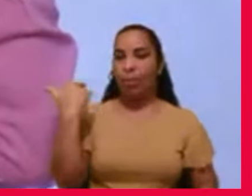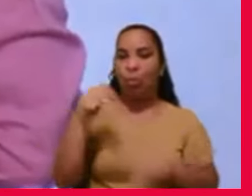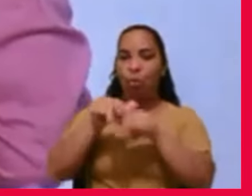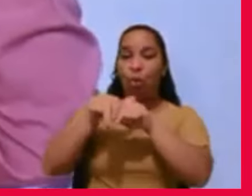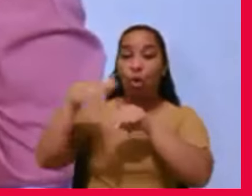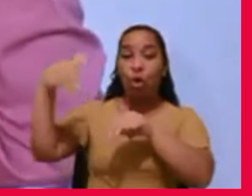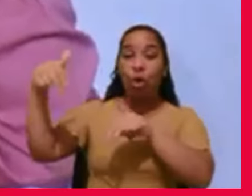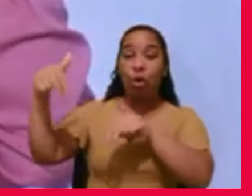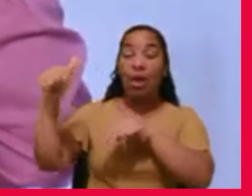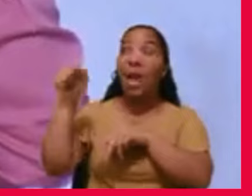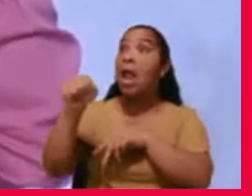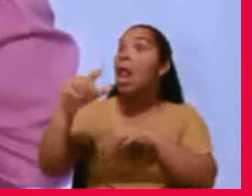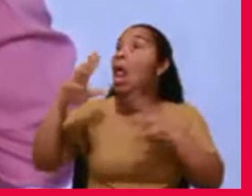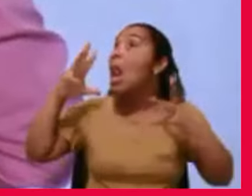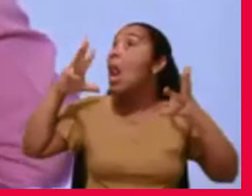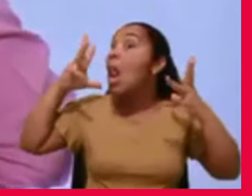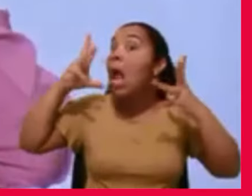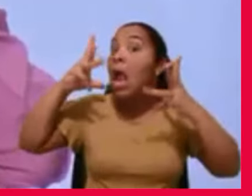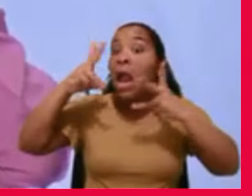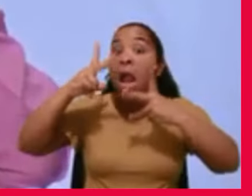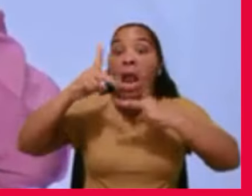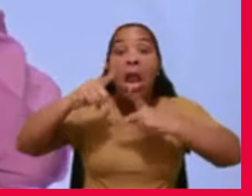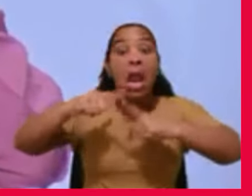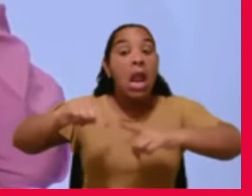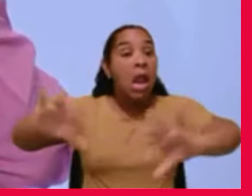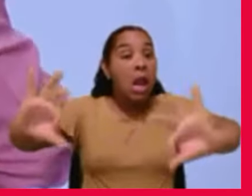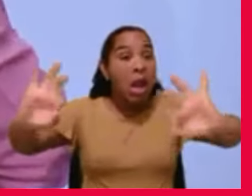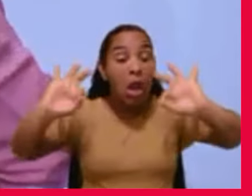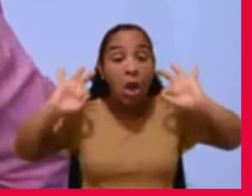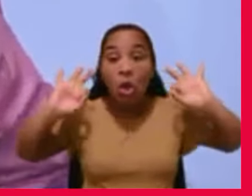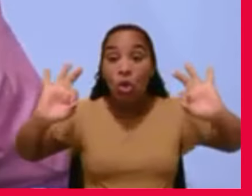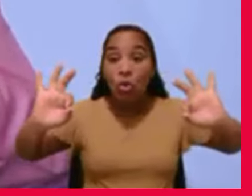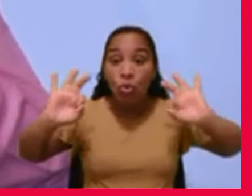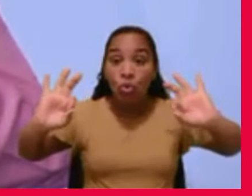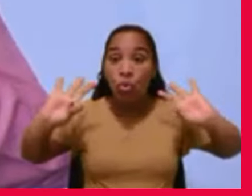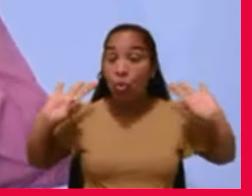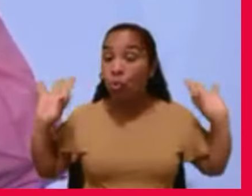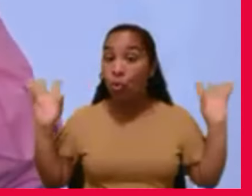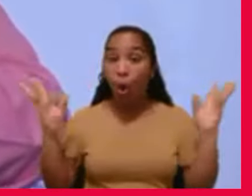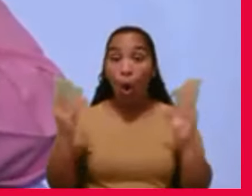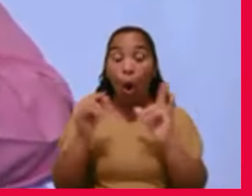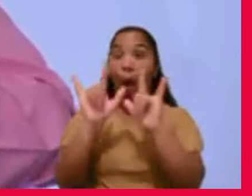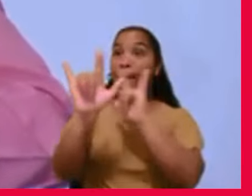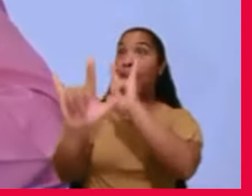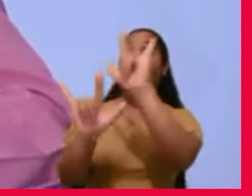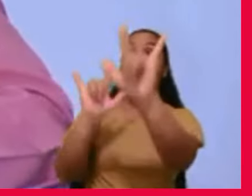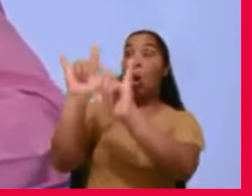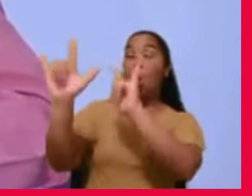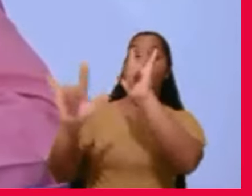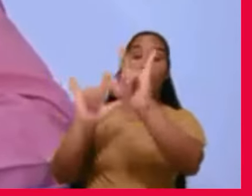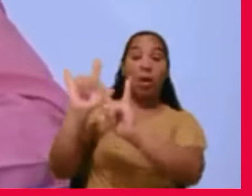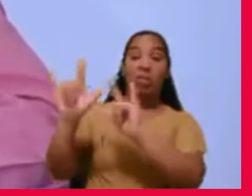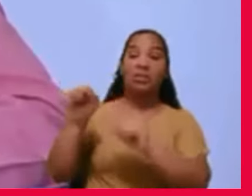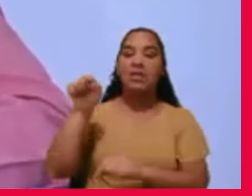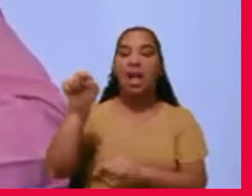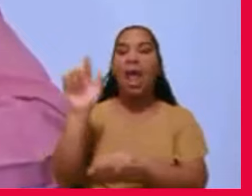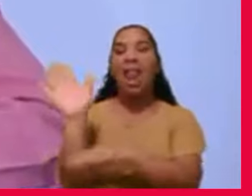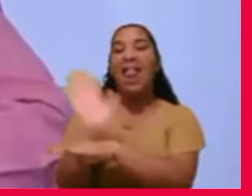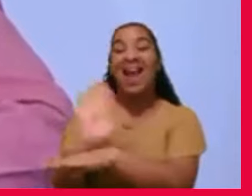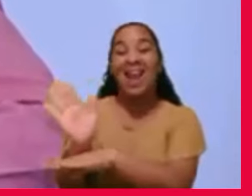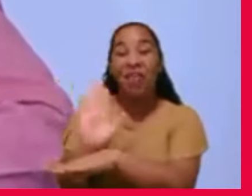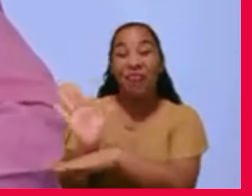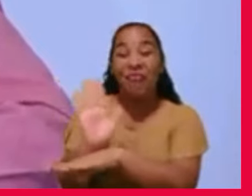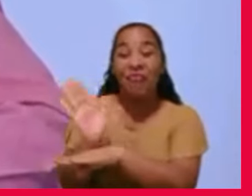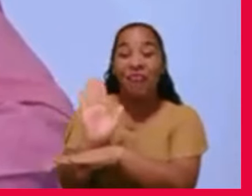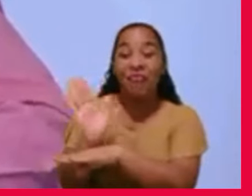tão lindo que o mundo era apaixonado por ele, ele contrassenou com as maiores e mais belas